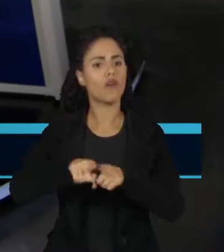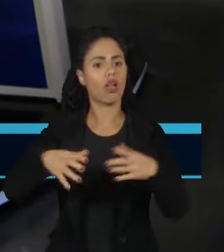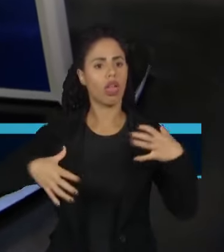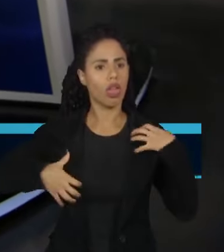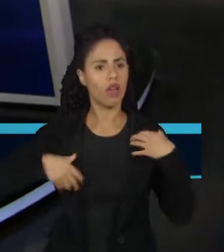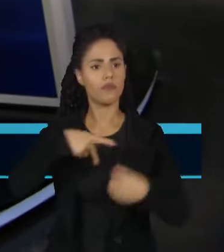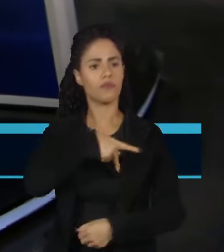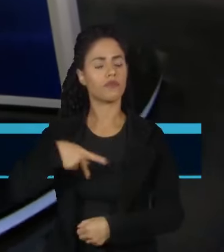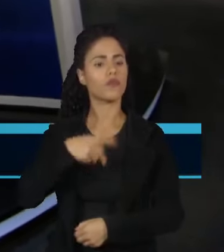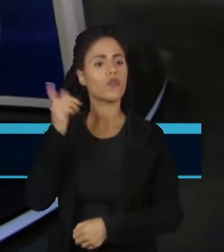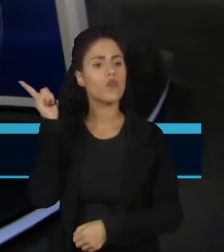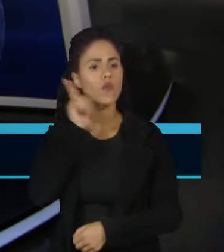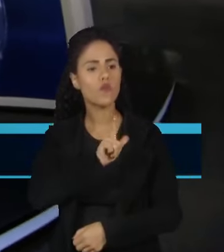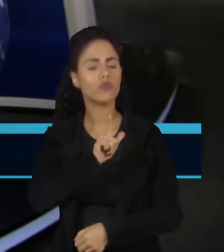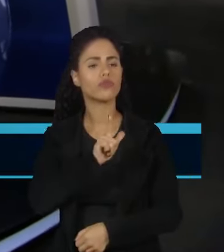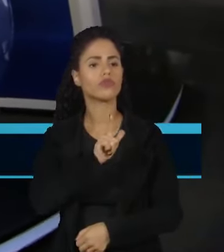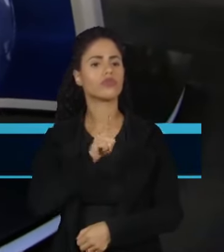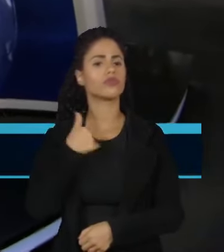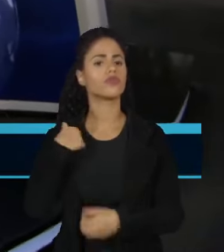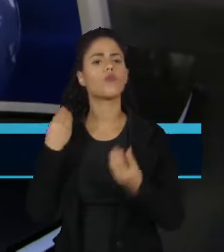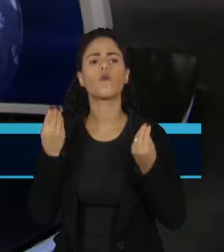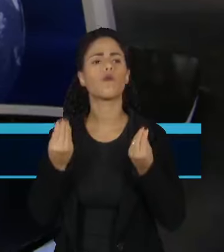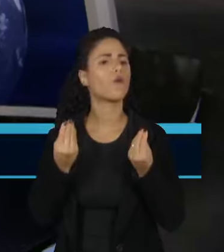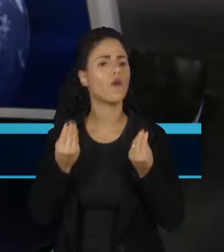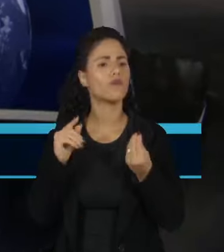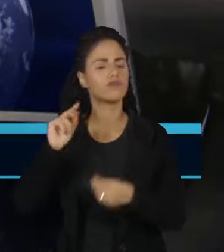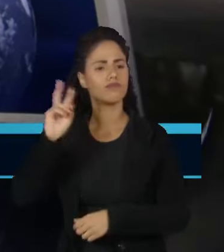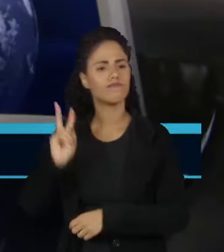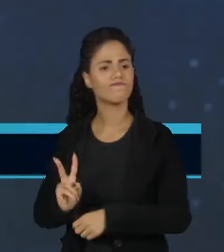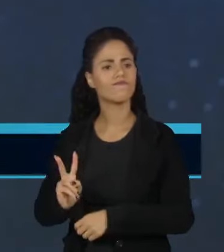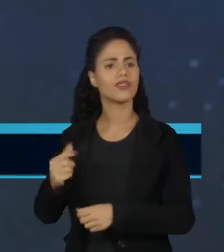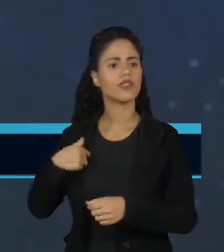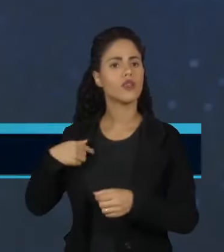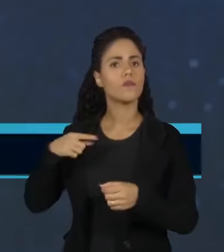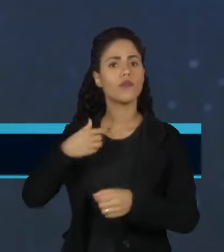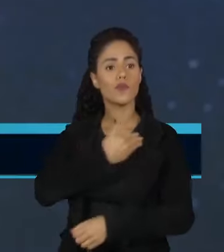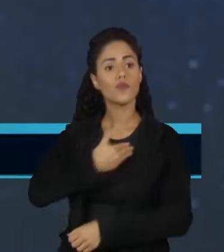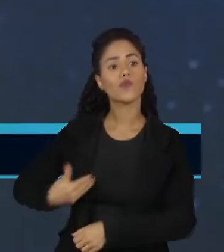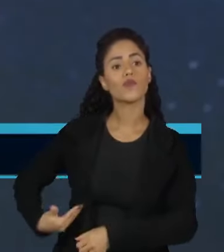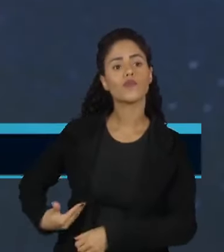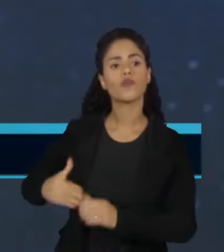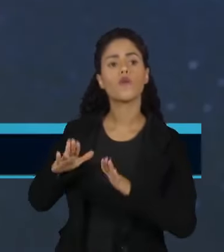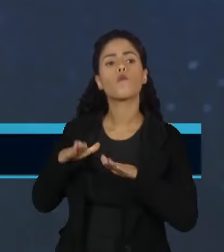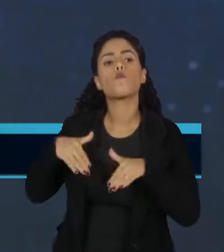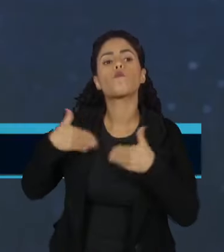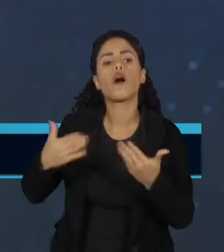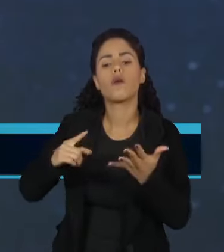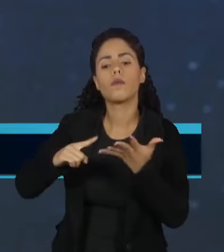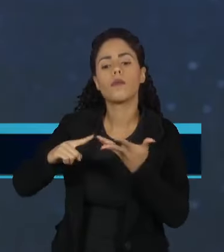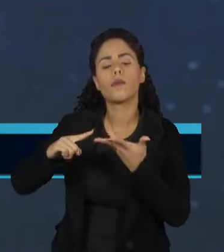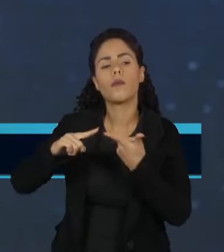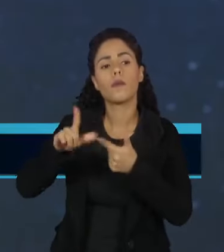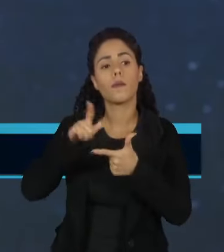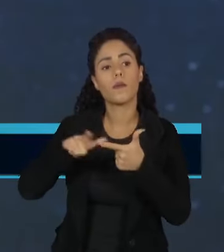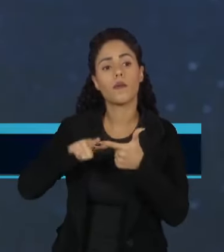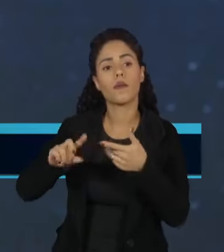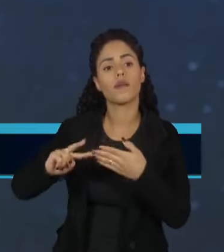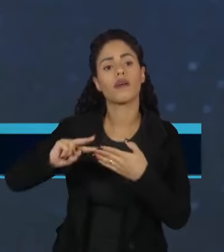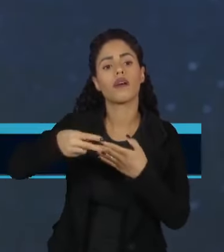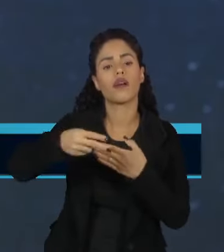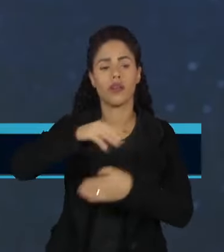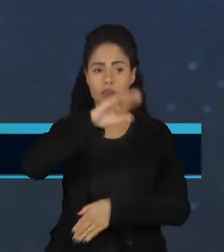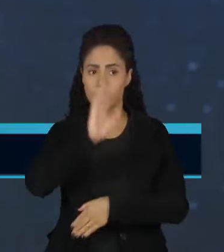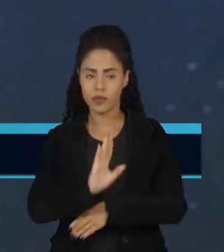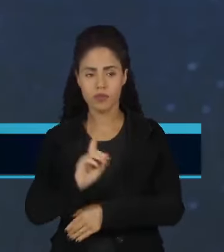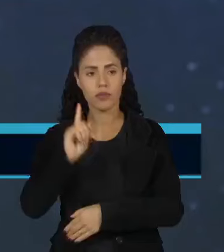vencedor aumenta o isolamento da Venezuela, do governo venezuelano? Quais podem ser as consequências disso para o Brasil